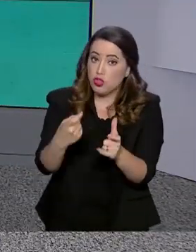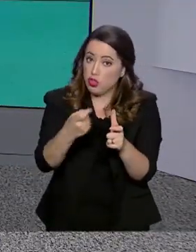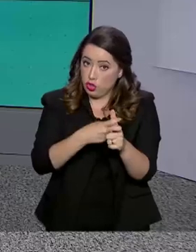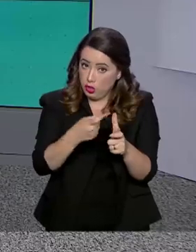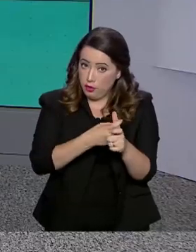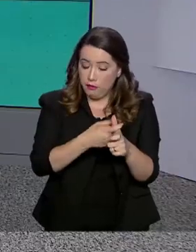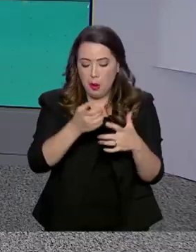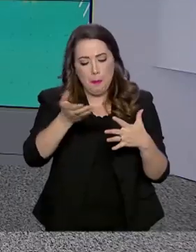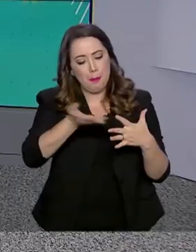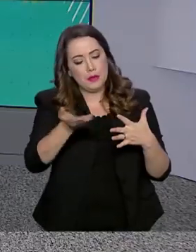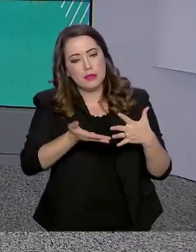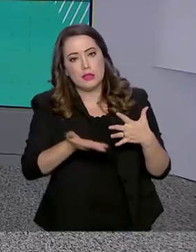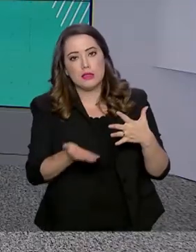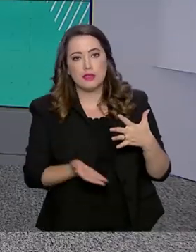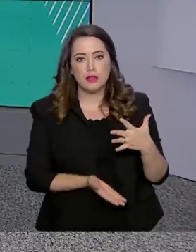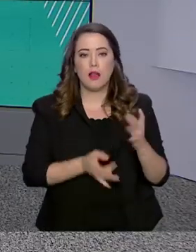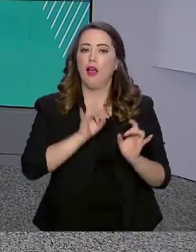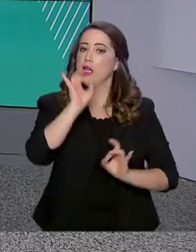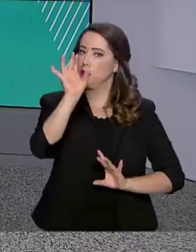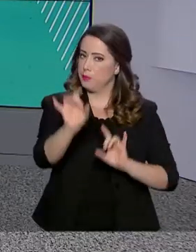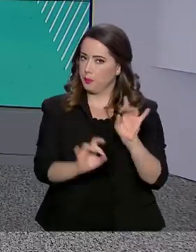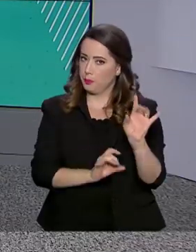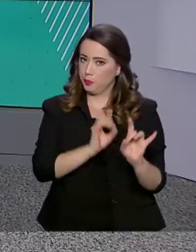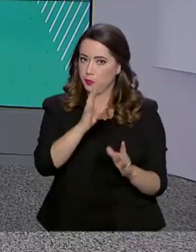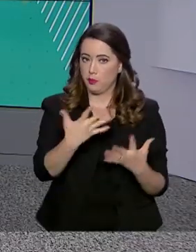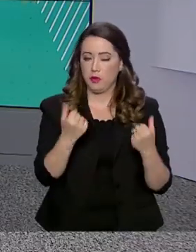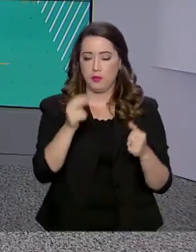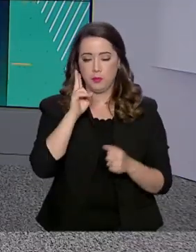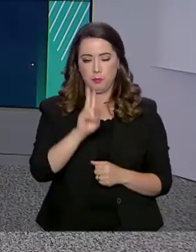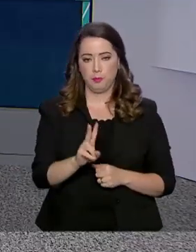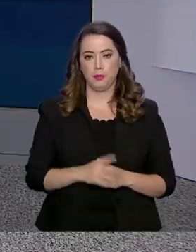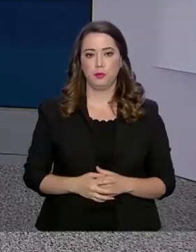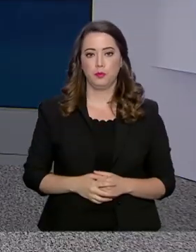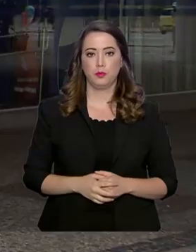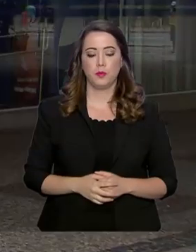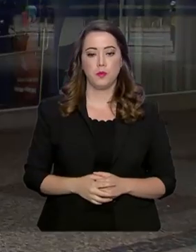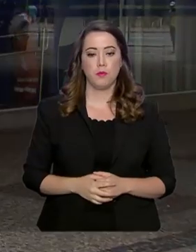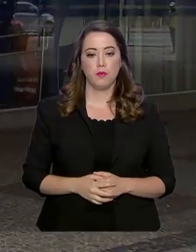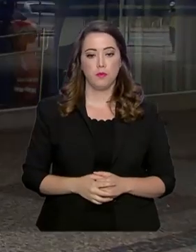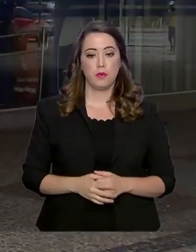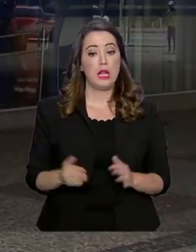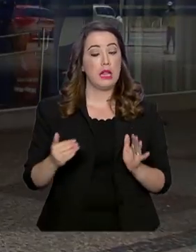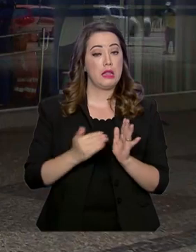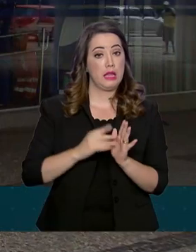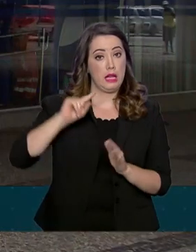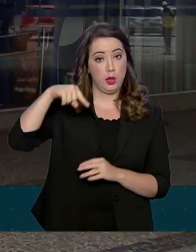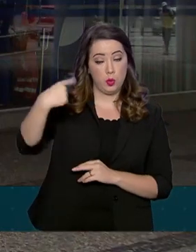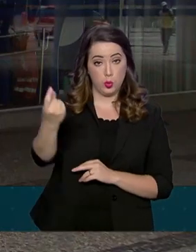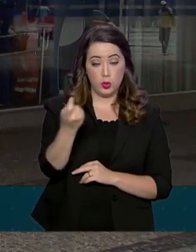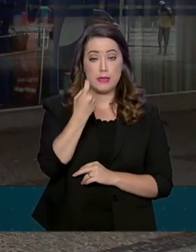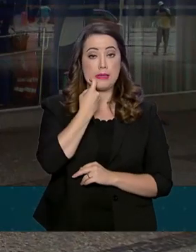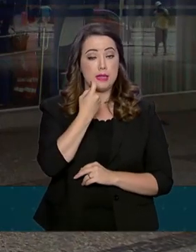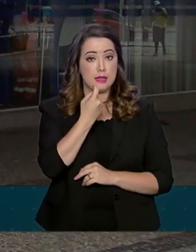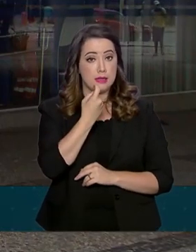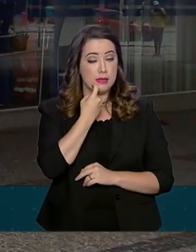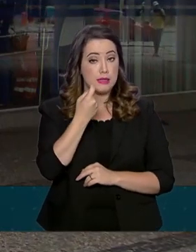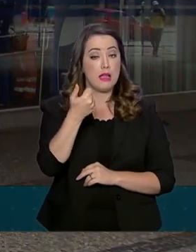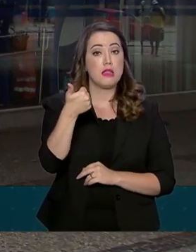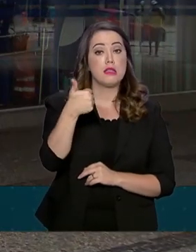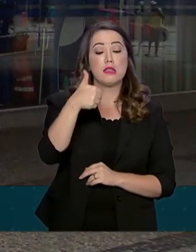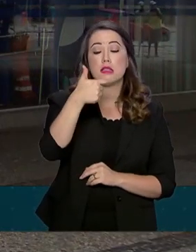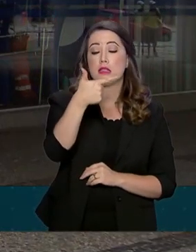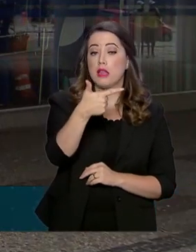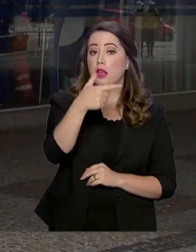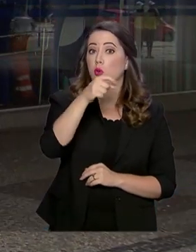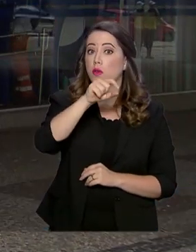especiais. As informações com a repórter Priscila Terezo. Até a próxima sexta-feira, cerca de 120 mil clientes da